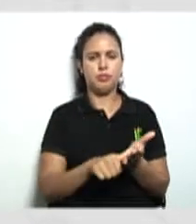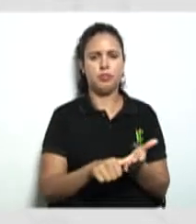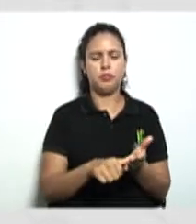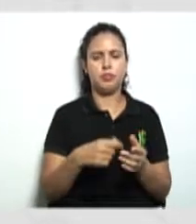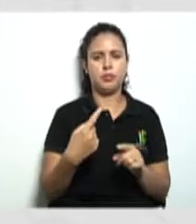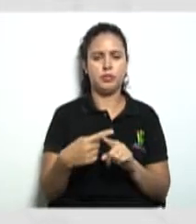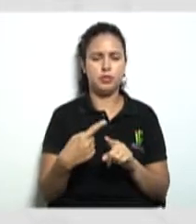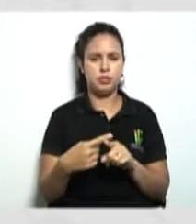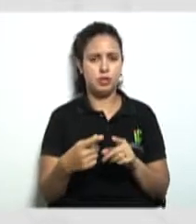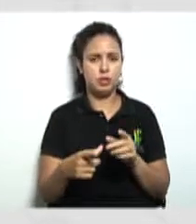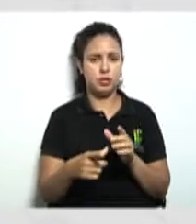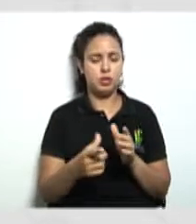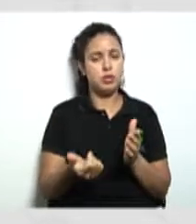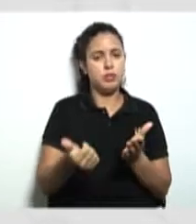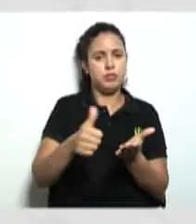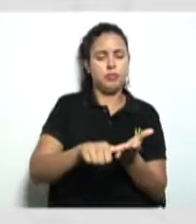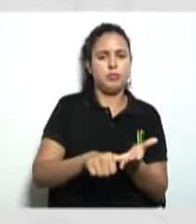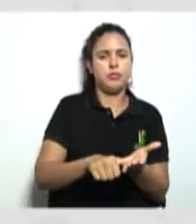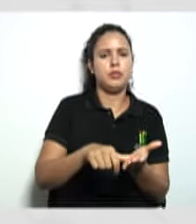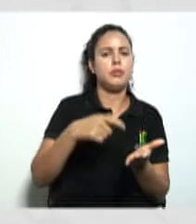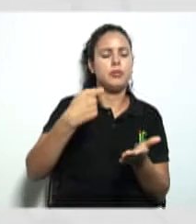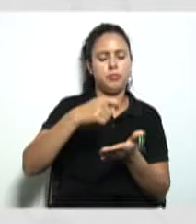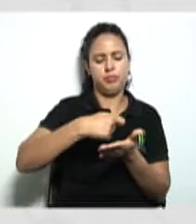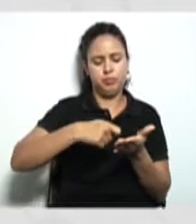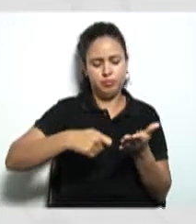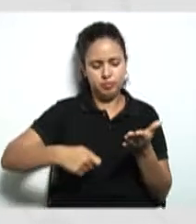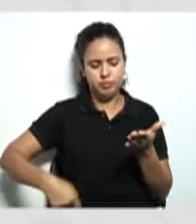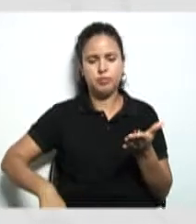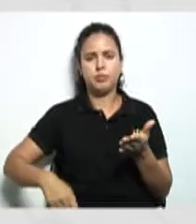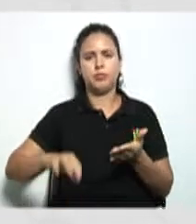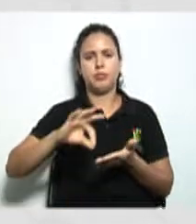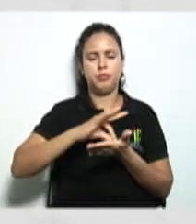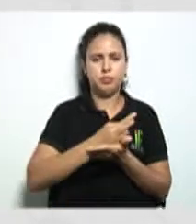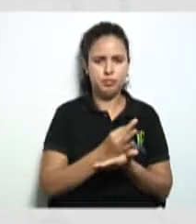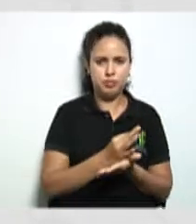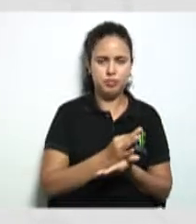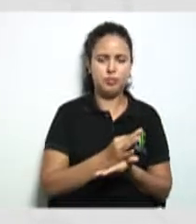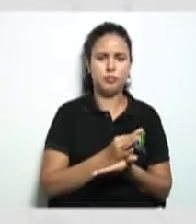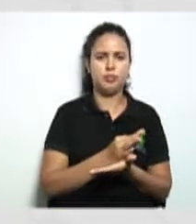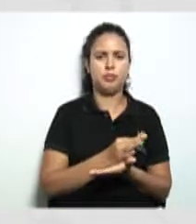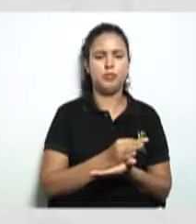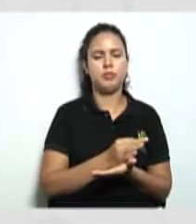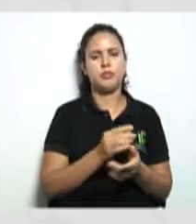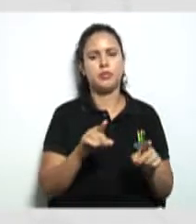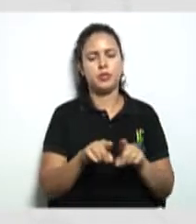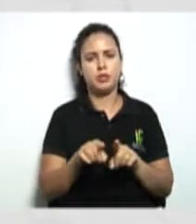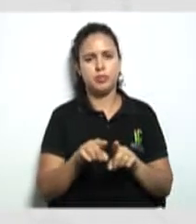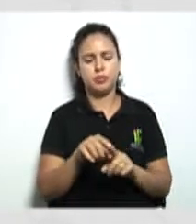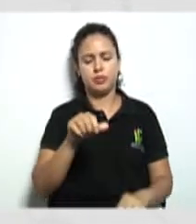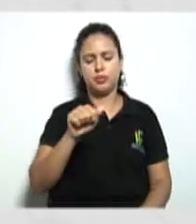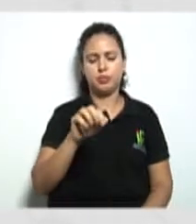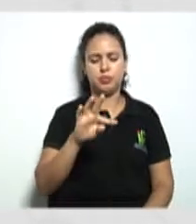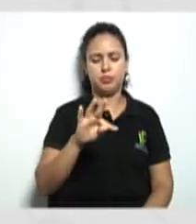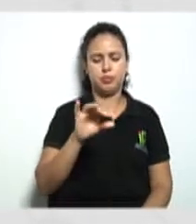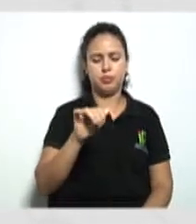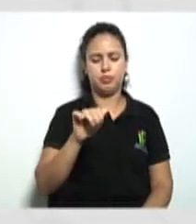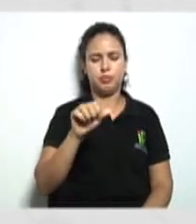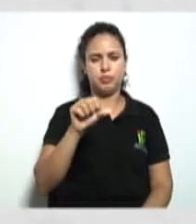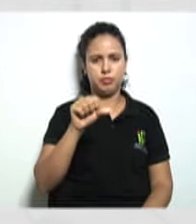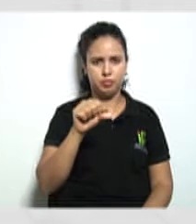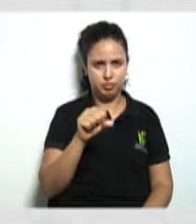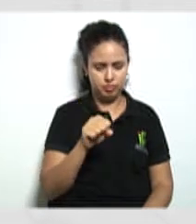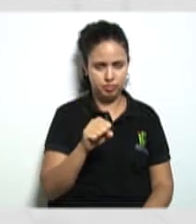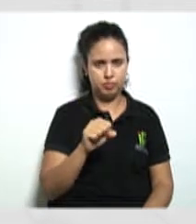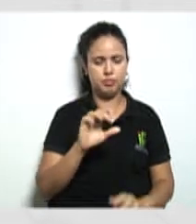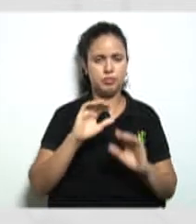ele vai se associar ele vai preencher uma ficha de inscrição tem as atas das assembleias não é isso